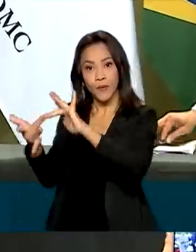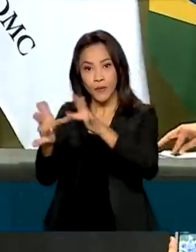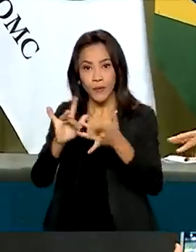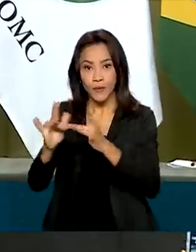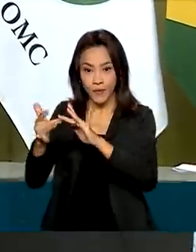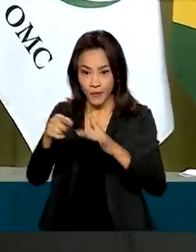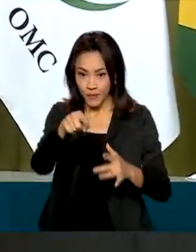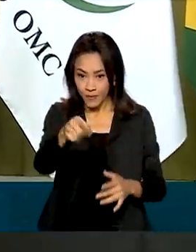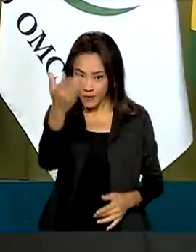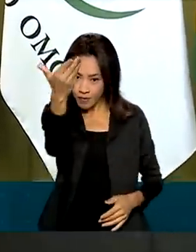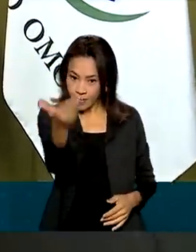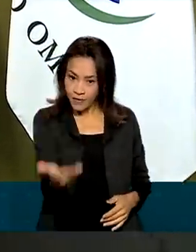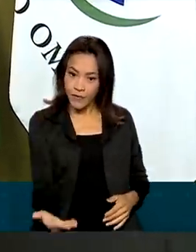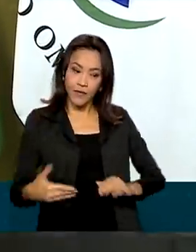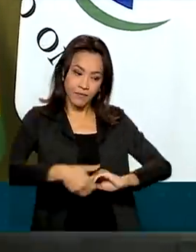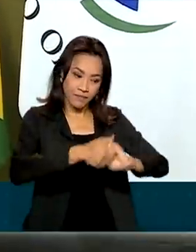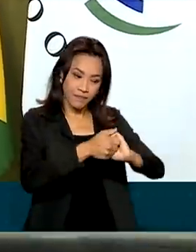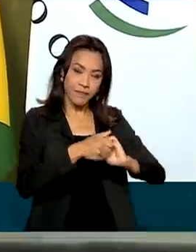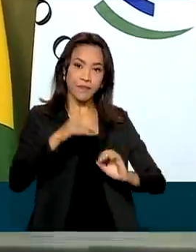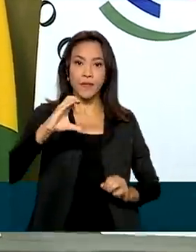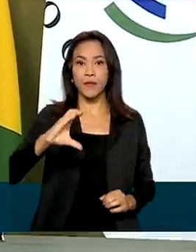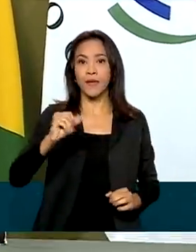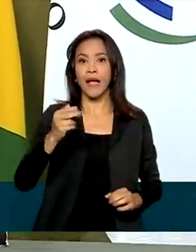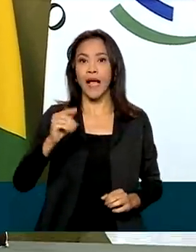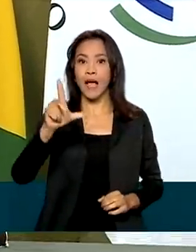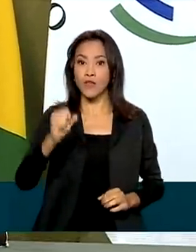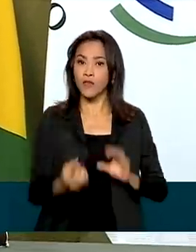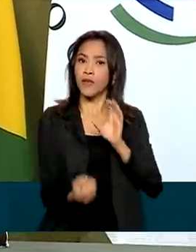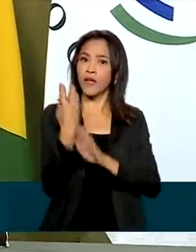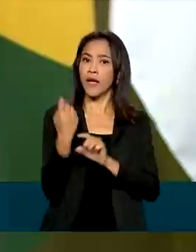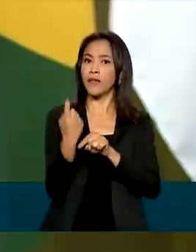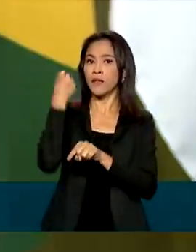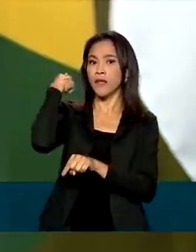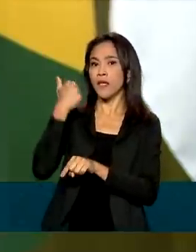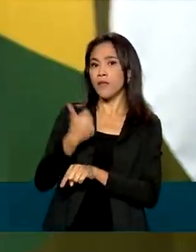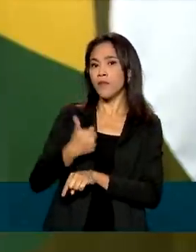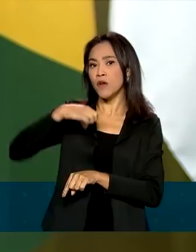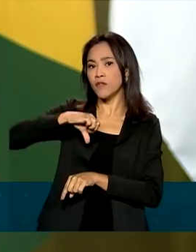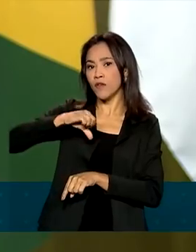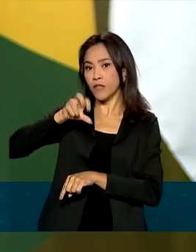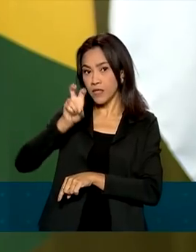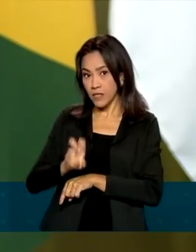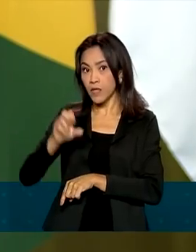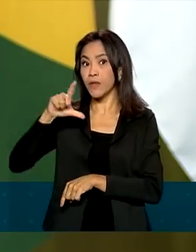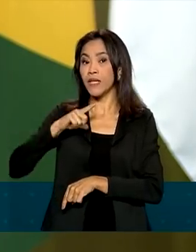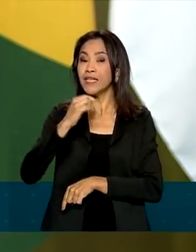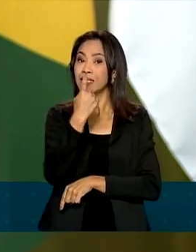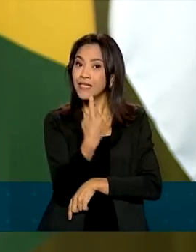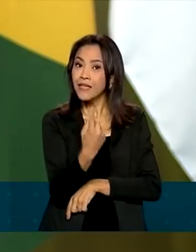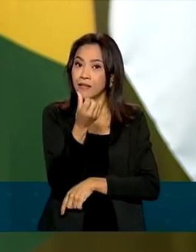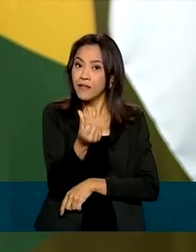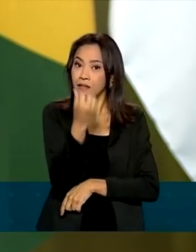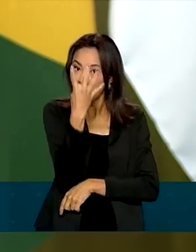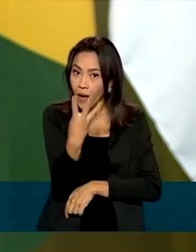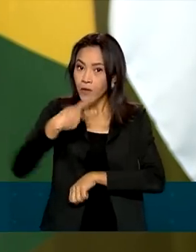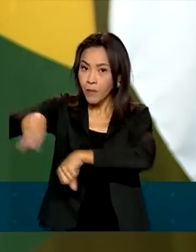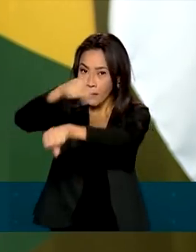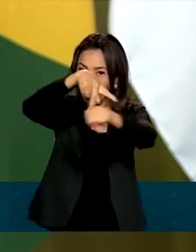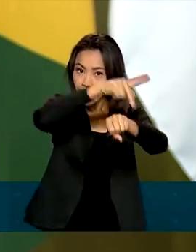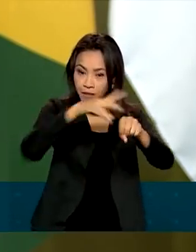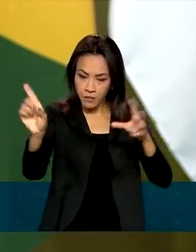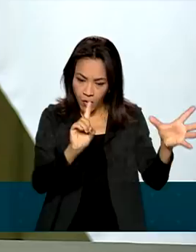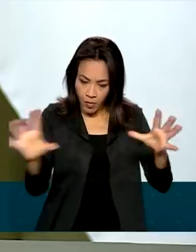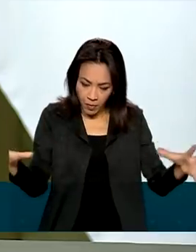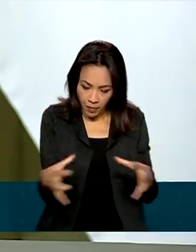Carlos França. A OMC foi criada em 1995 e tem 164 países membros, que representam